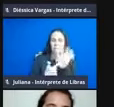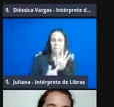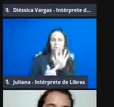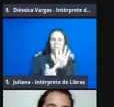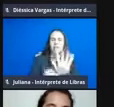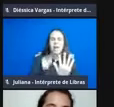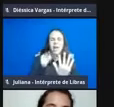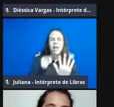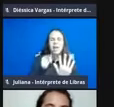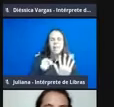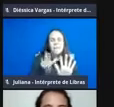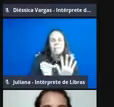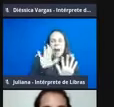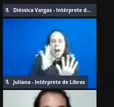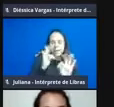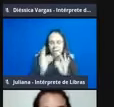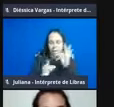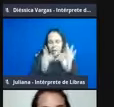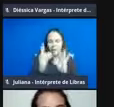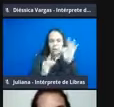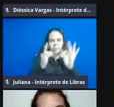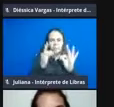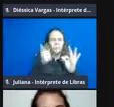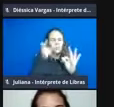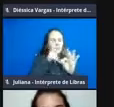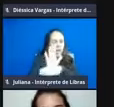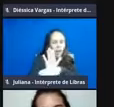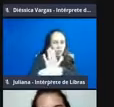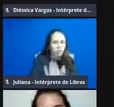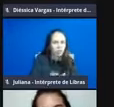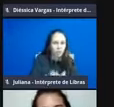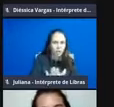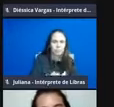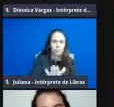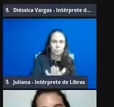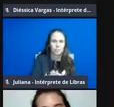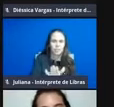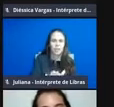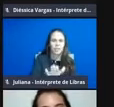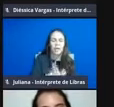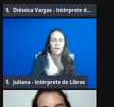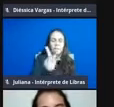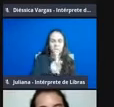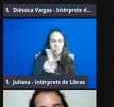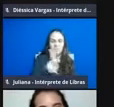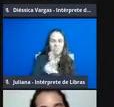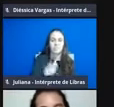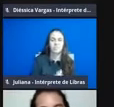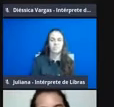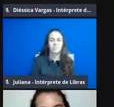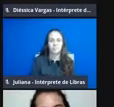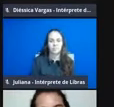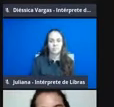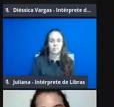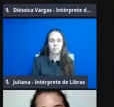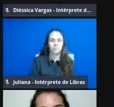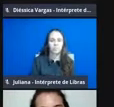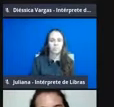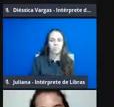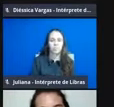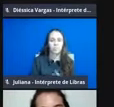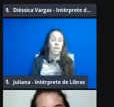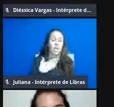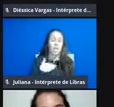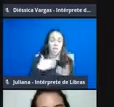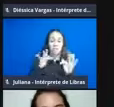parte mais técnica, que é para auxiliar, então, os nossos queridos professores, né, eu acho que da minha parte era